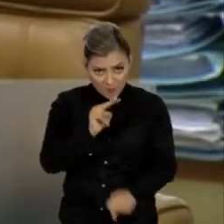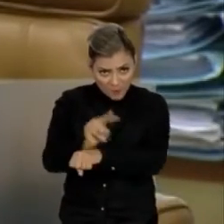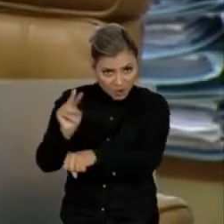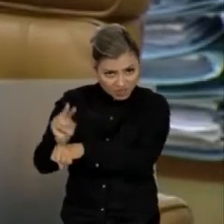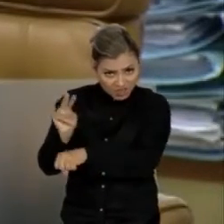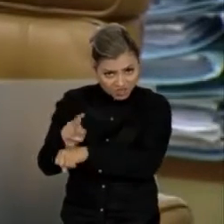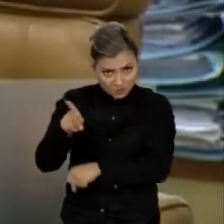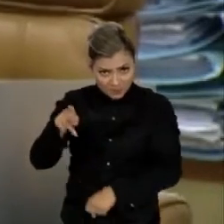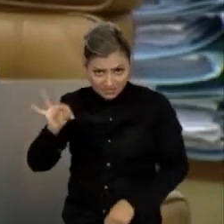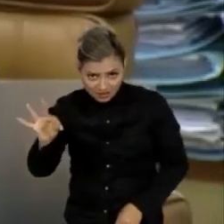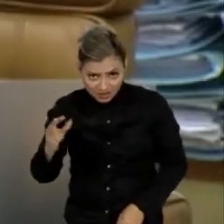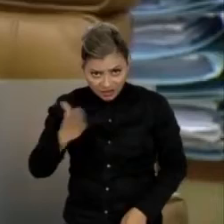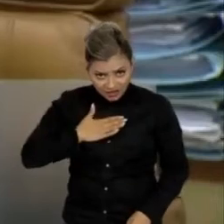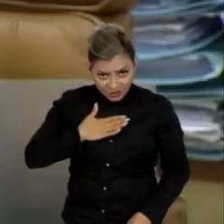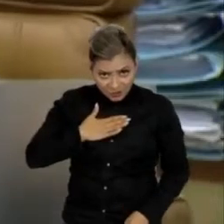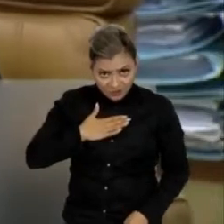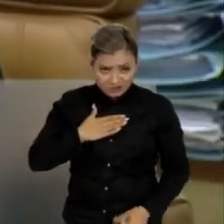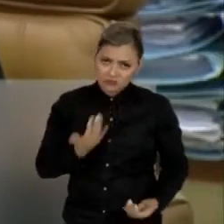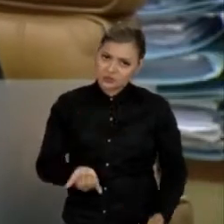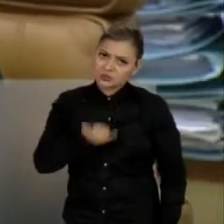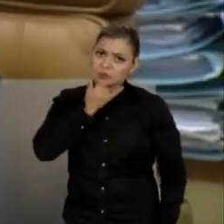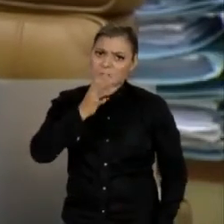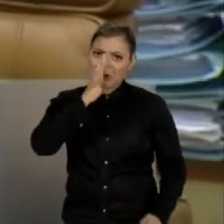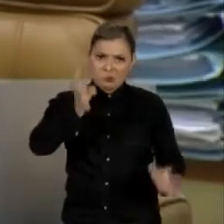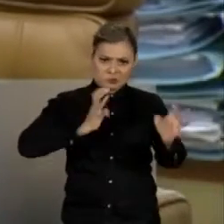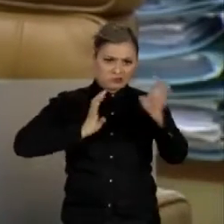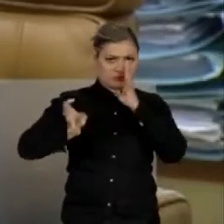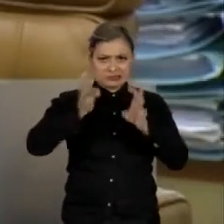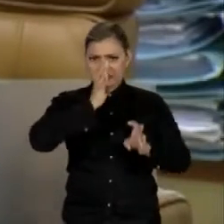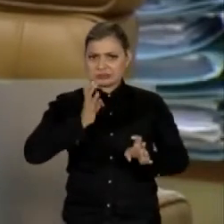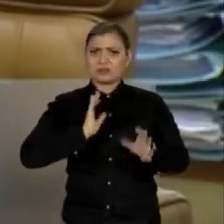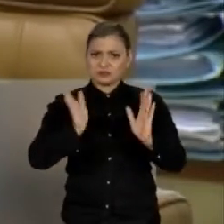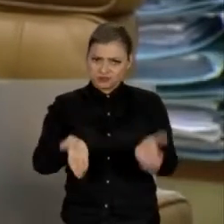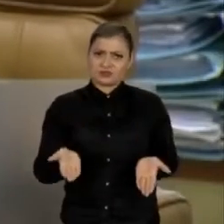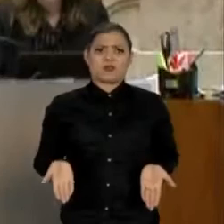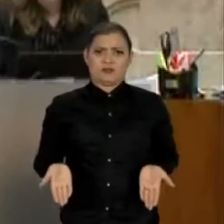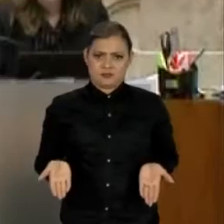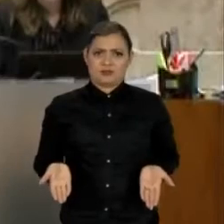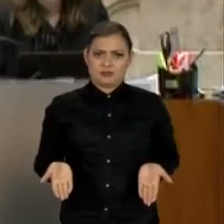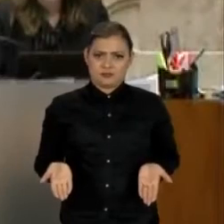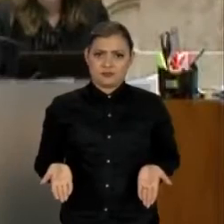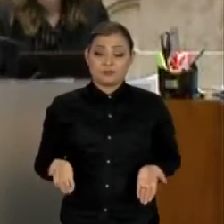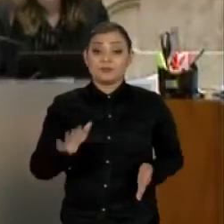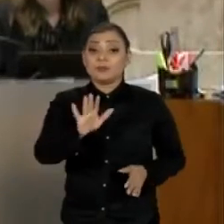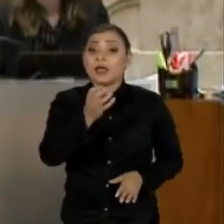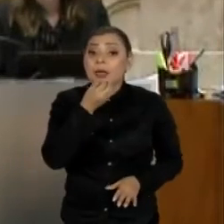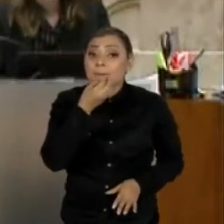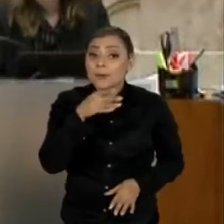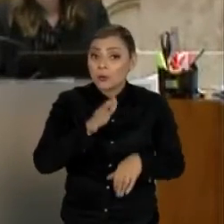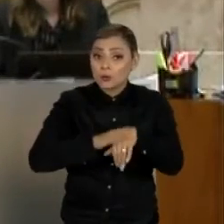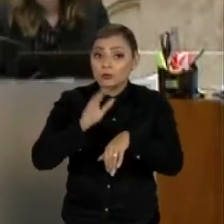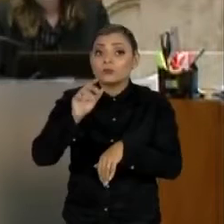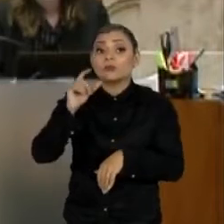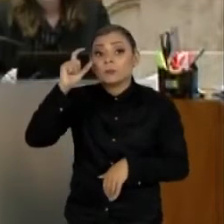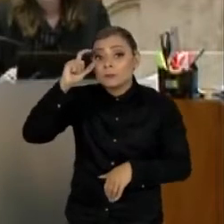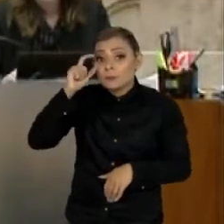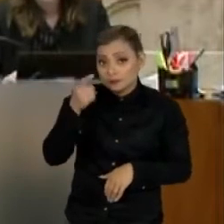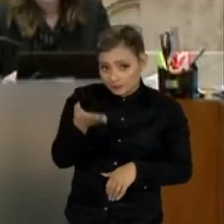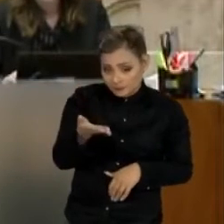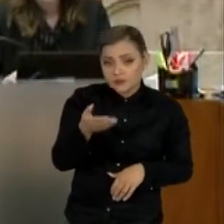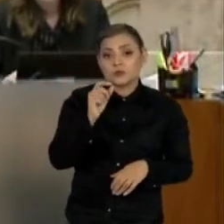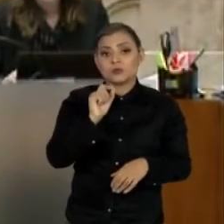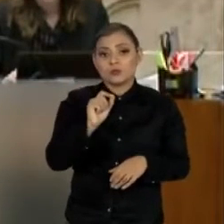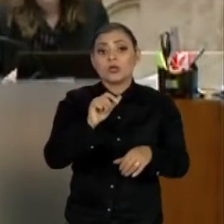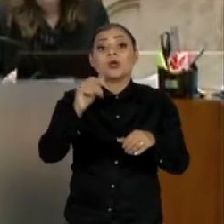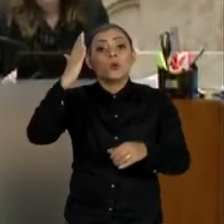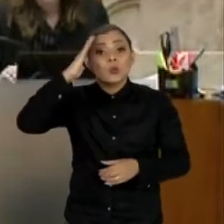petismo. Já fui acusado de muita coisa. Mendes, é bom registrar que a força